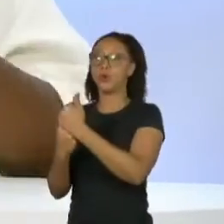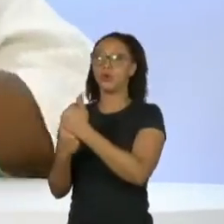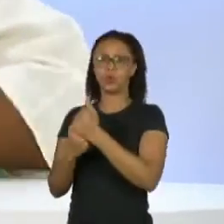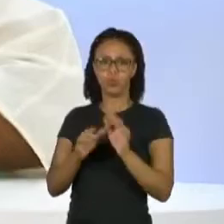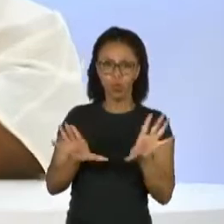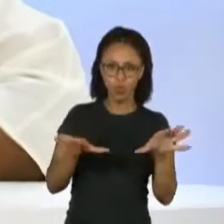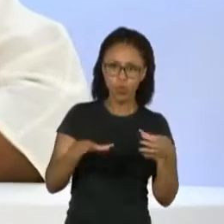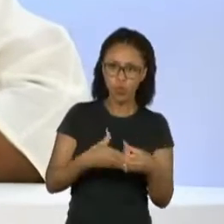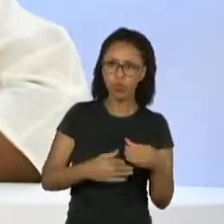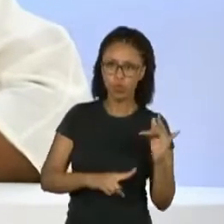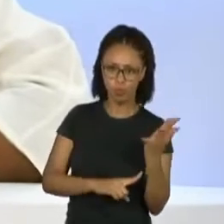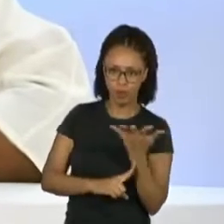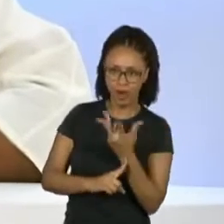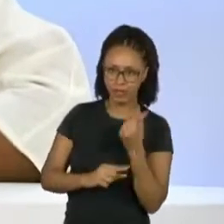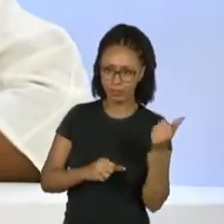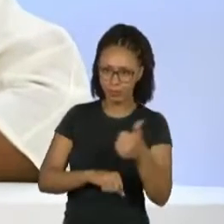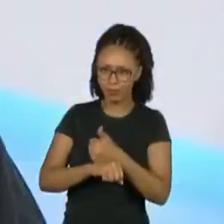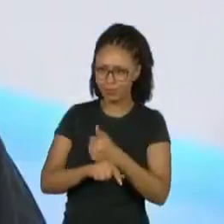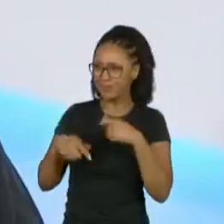artistas?